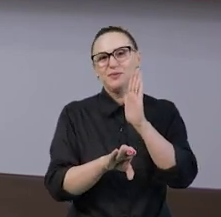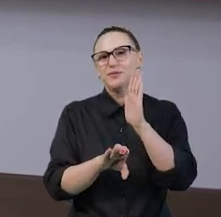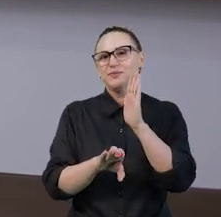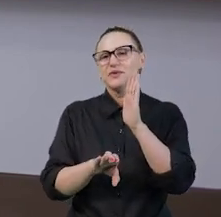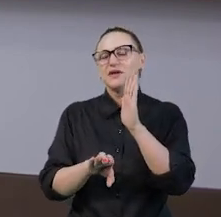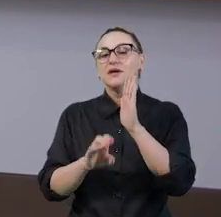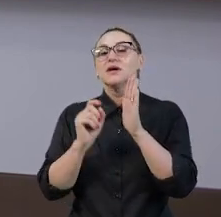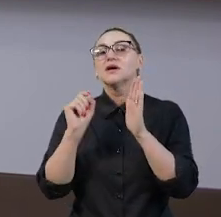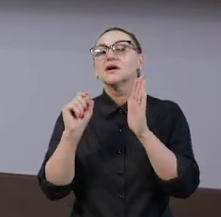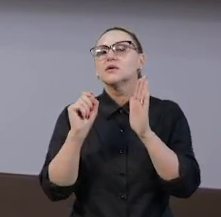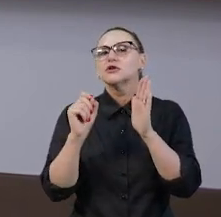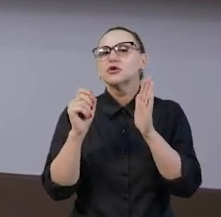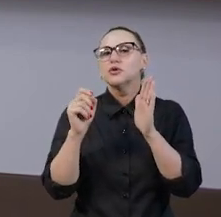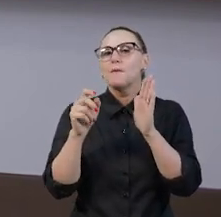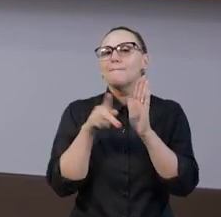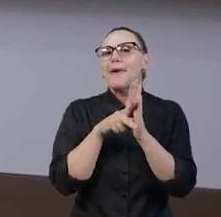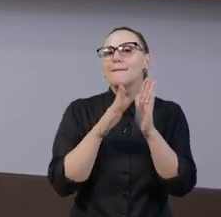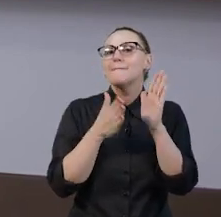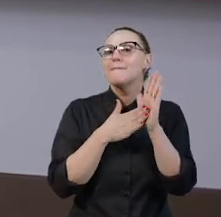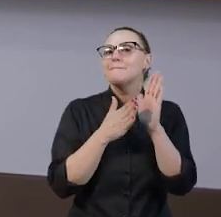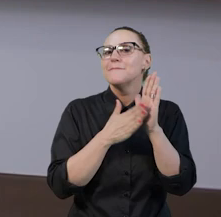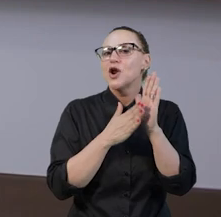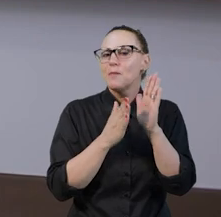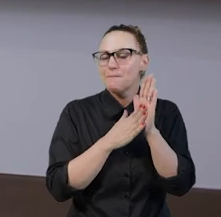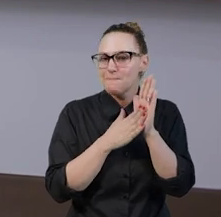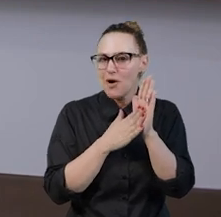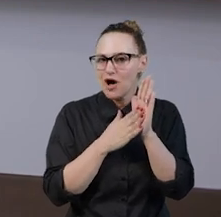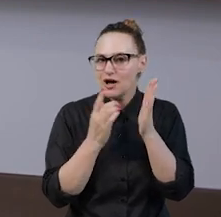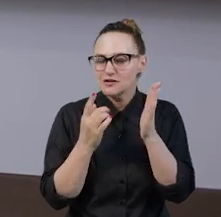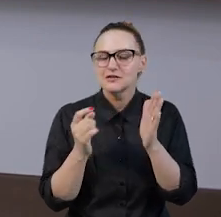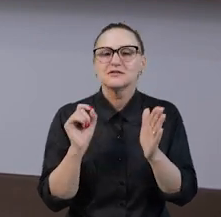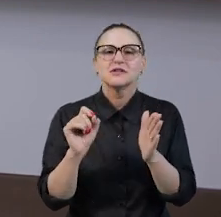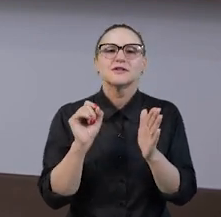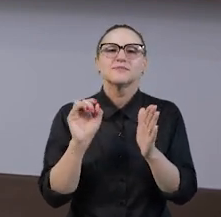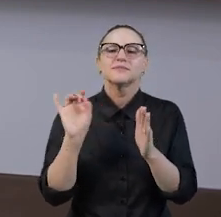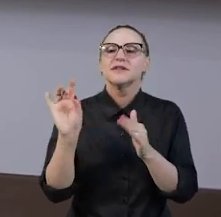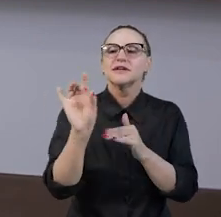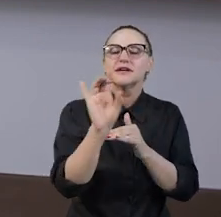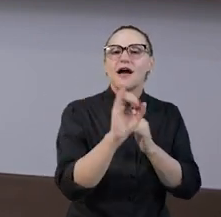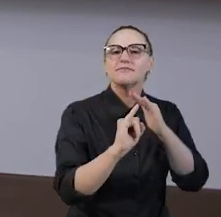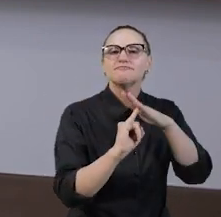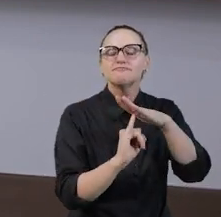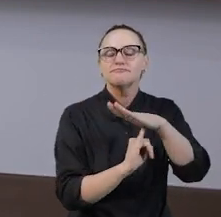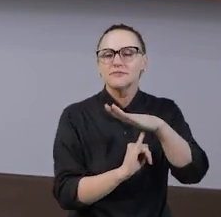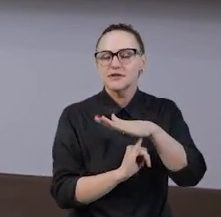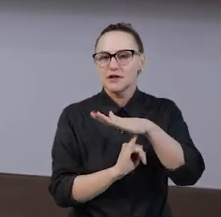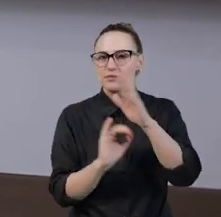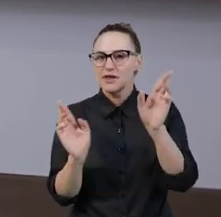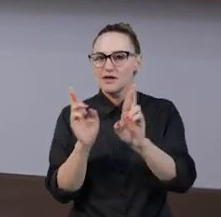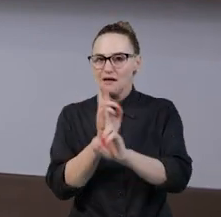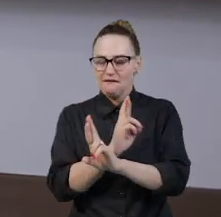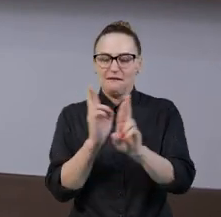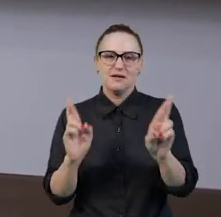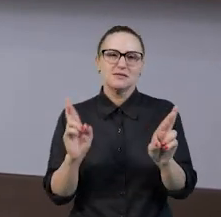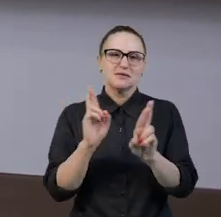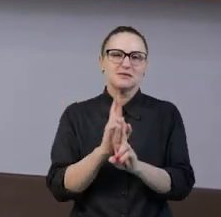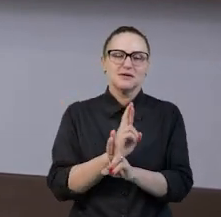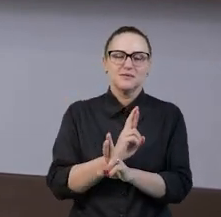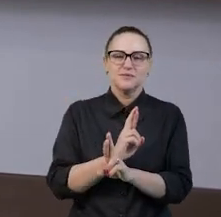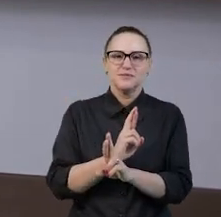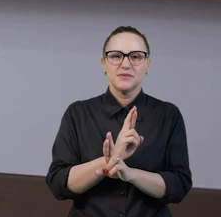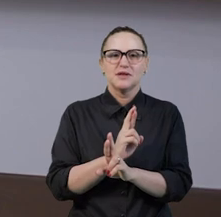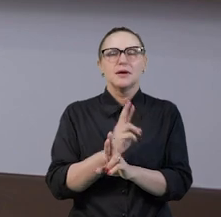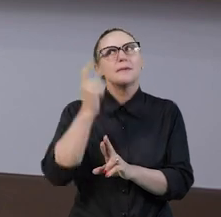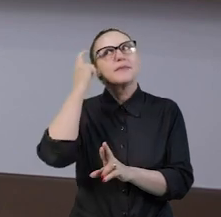enquanto uma proposta curricular de cada instituição de ensino e das relações que se estabelecem quando pensamos em